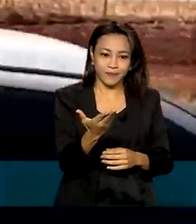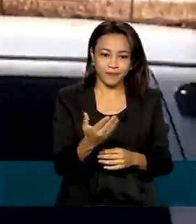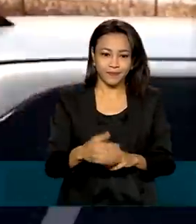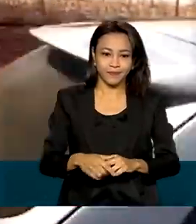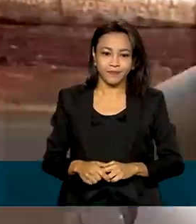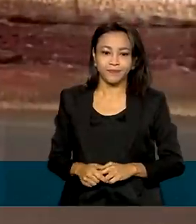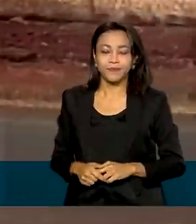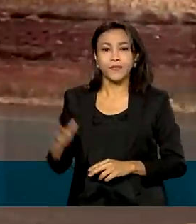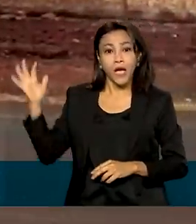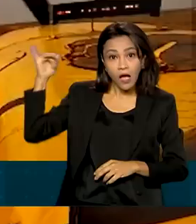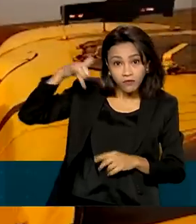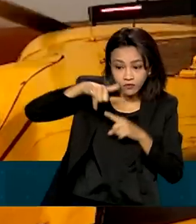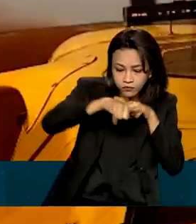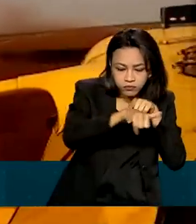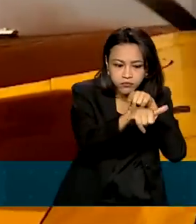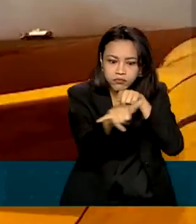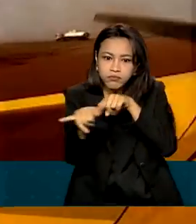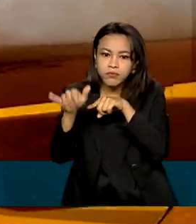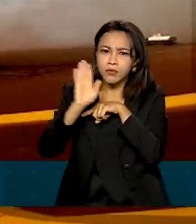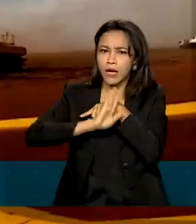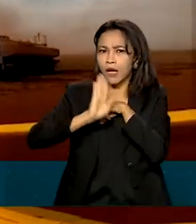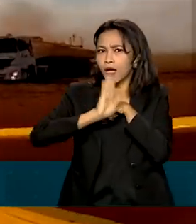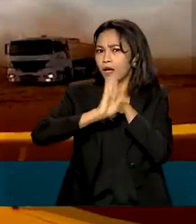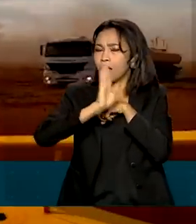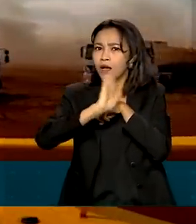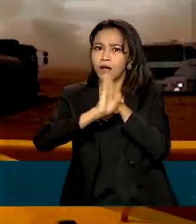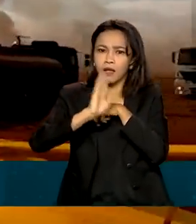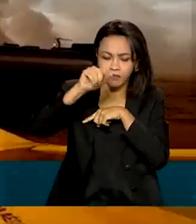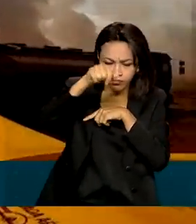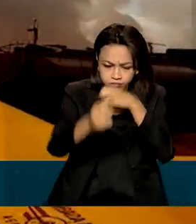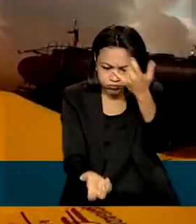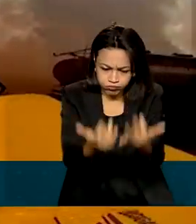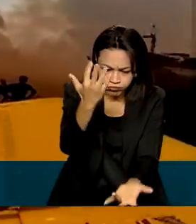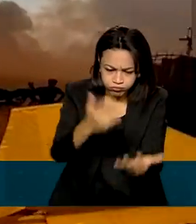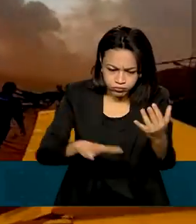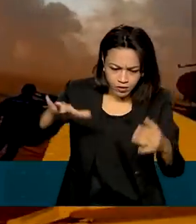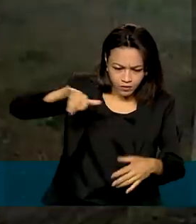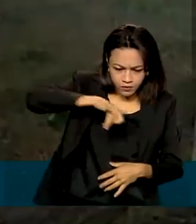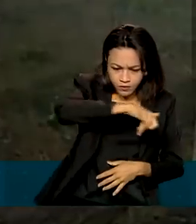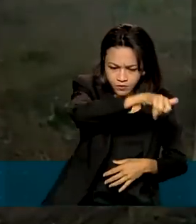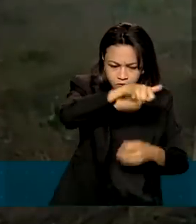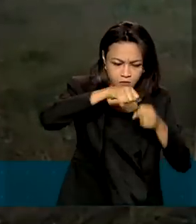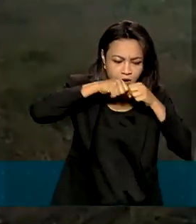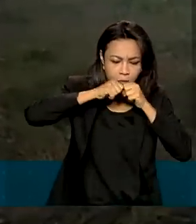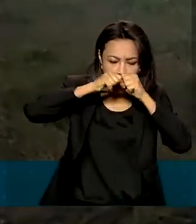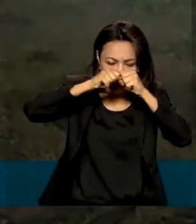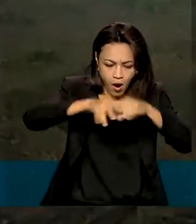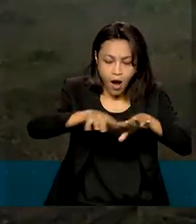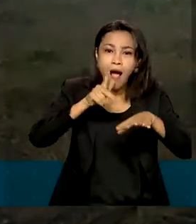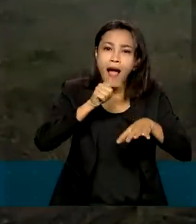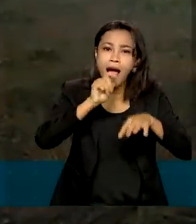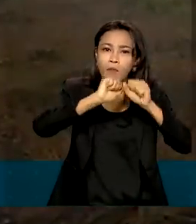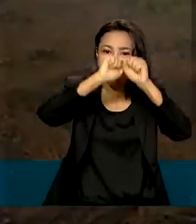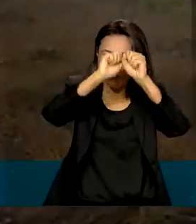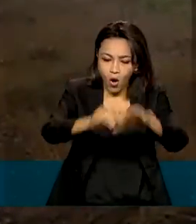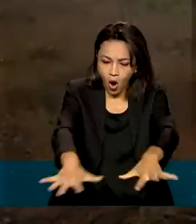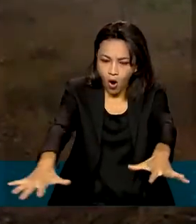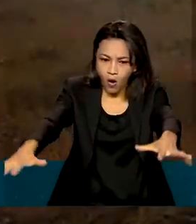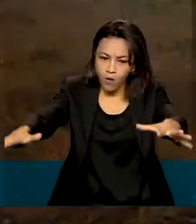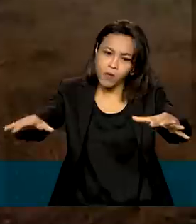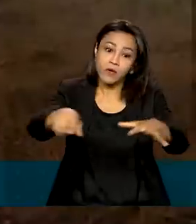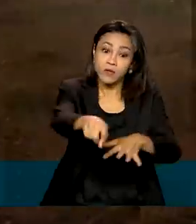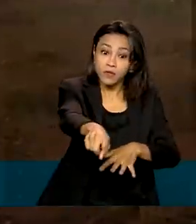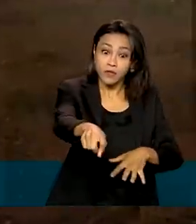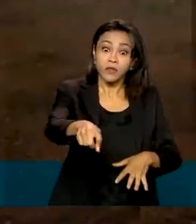Os aviões dão mais agilidade ao combate a incêndios florestais, além de terem acesso a áreas mais